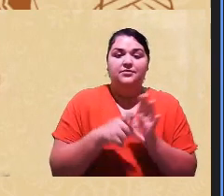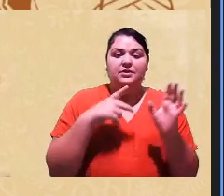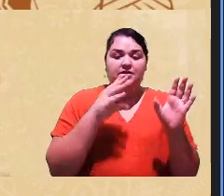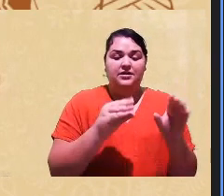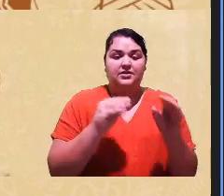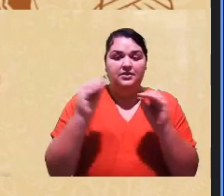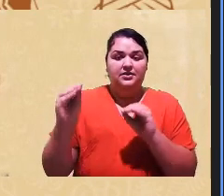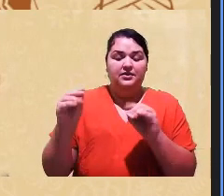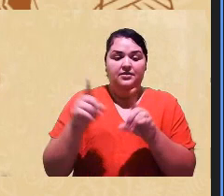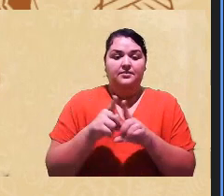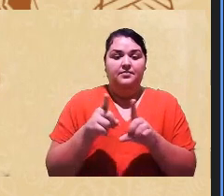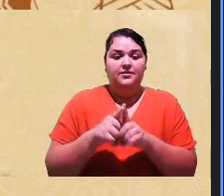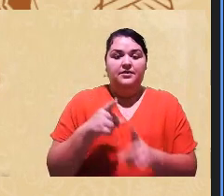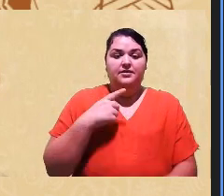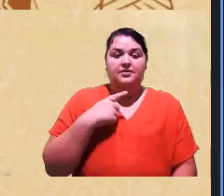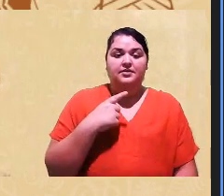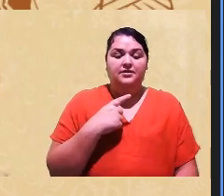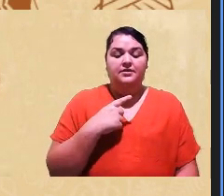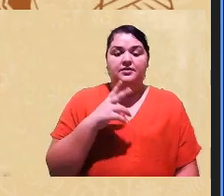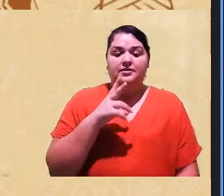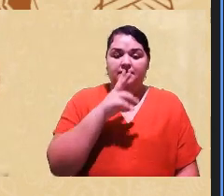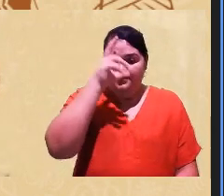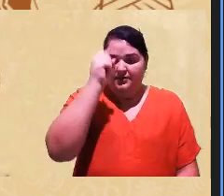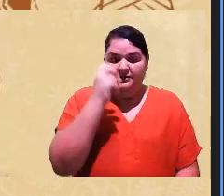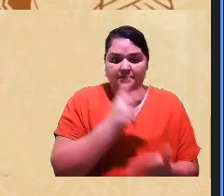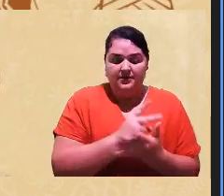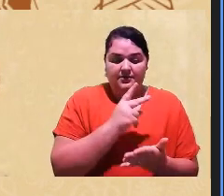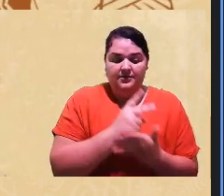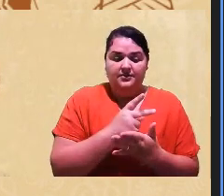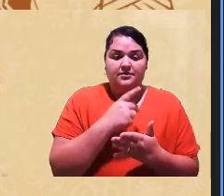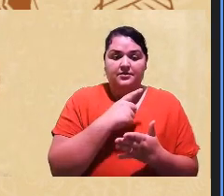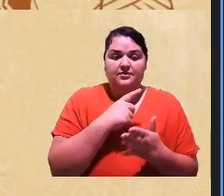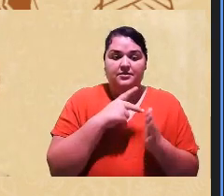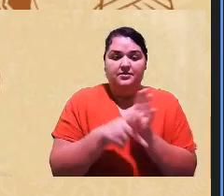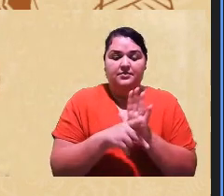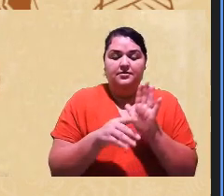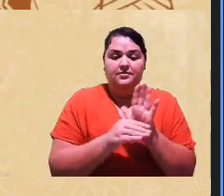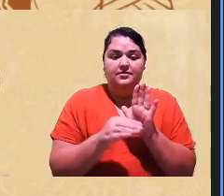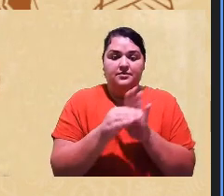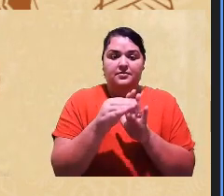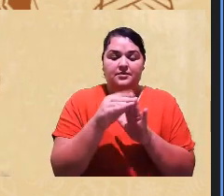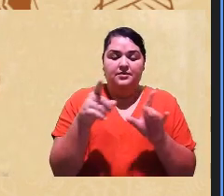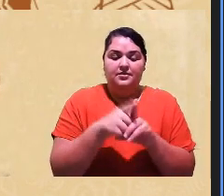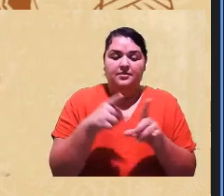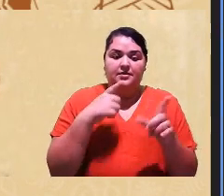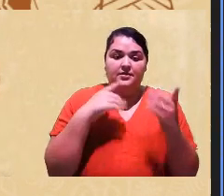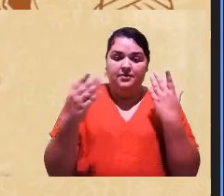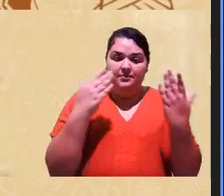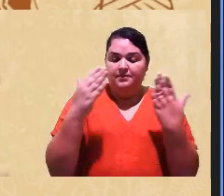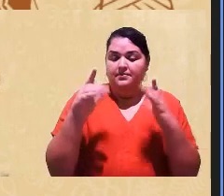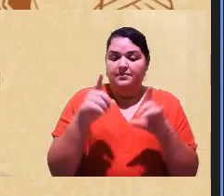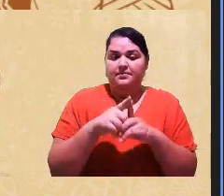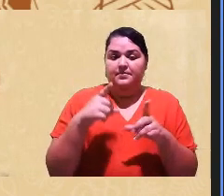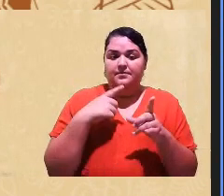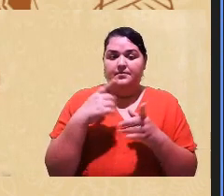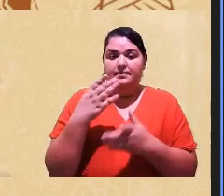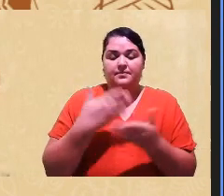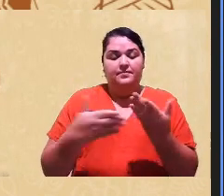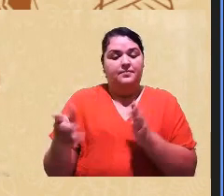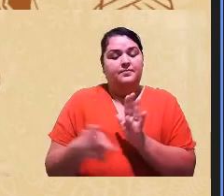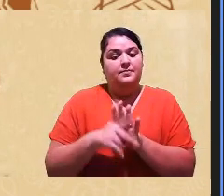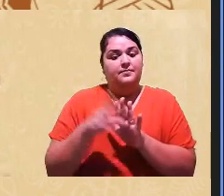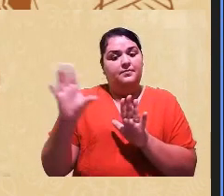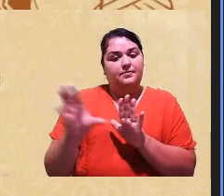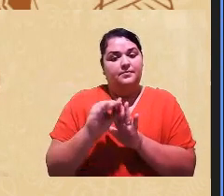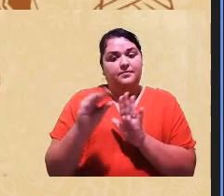que aí eu fui me fortalecendo com o meu coletivo encontrando outros psicólogos indígenas que compartilharam